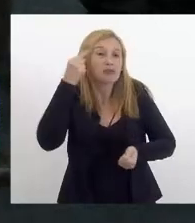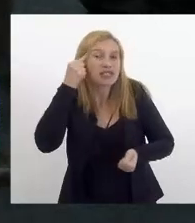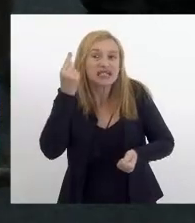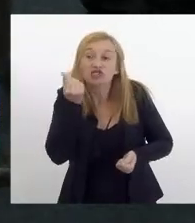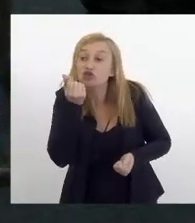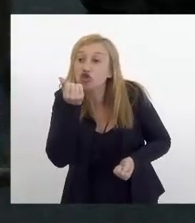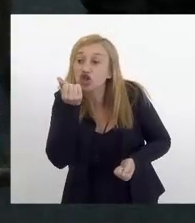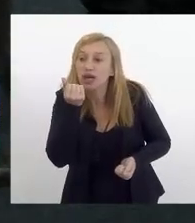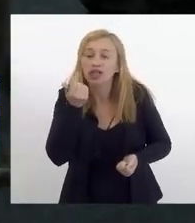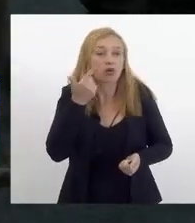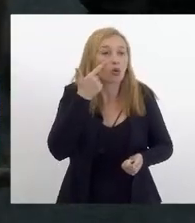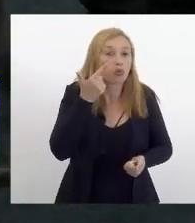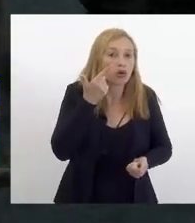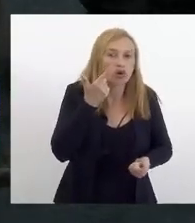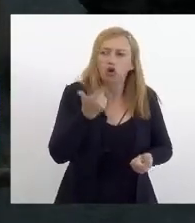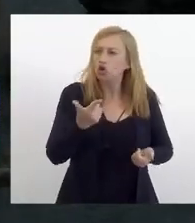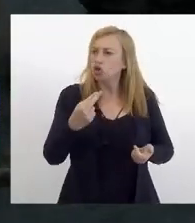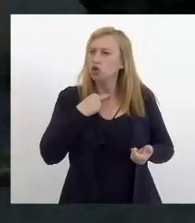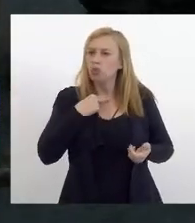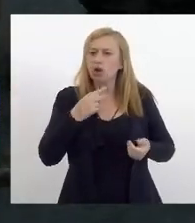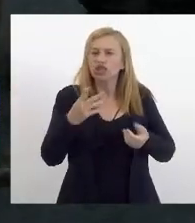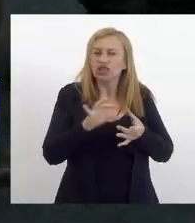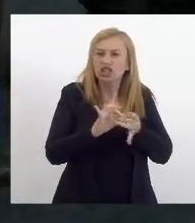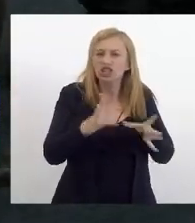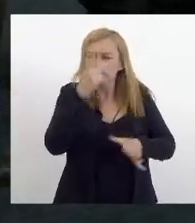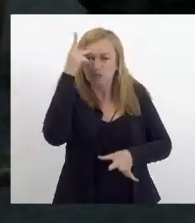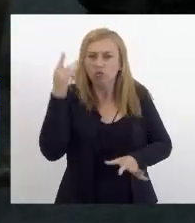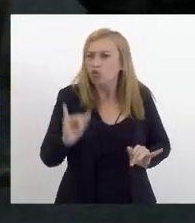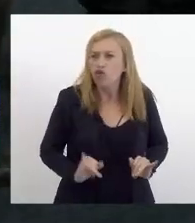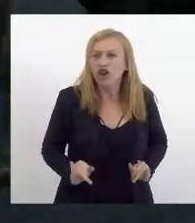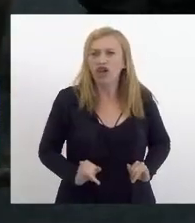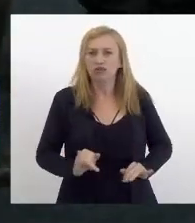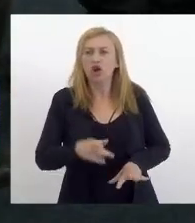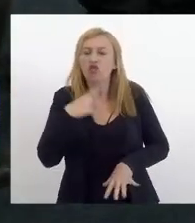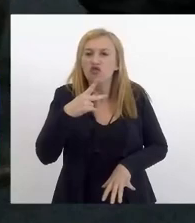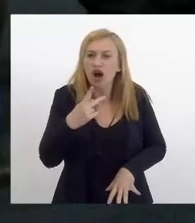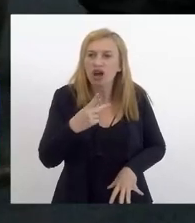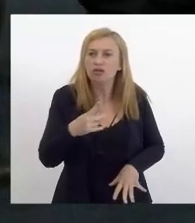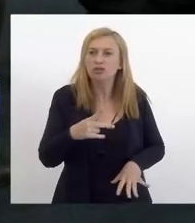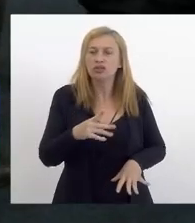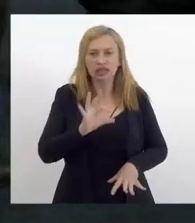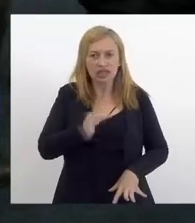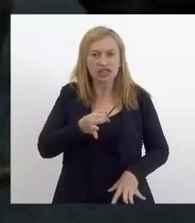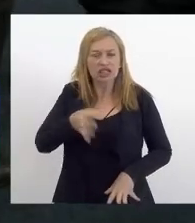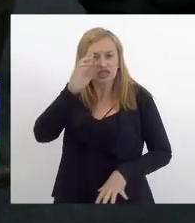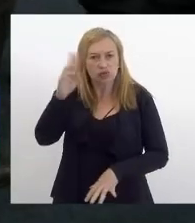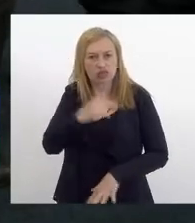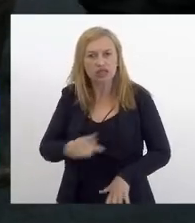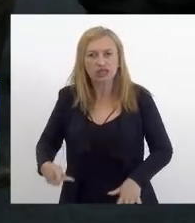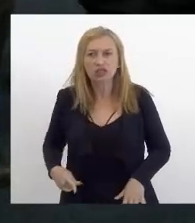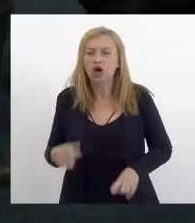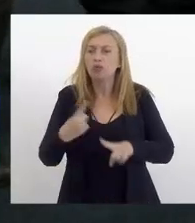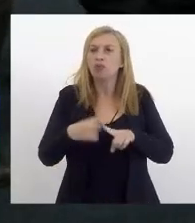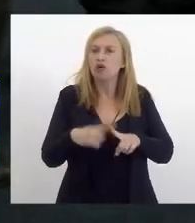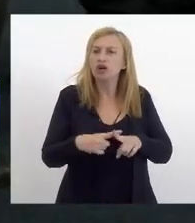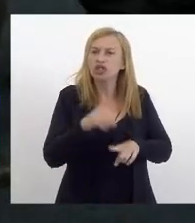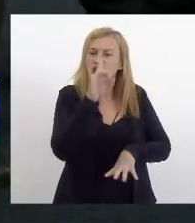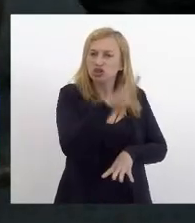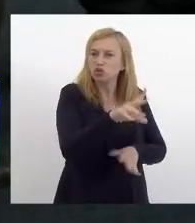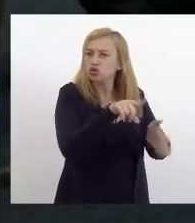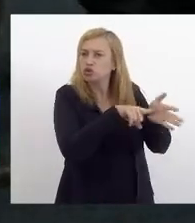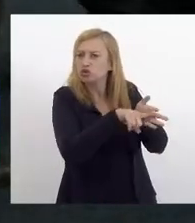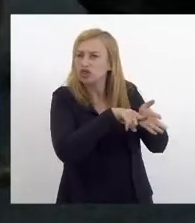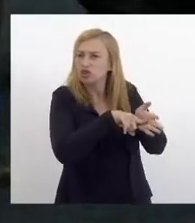podemos deixar as pessoas sofrendo sofrendo e eu falo isso com propriedade presidente porque em uma das últimas